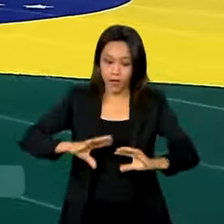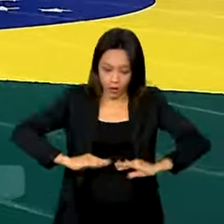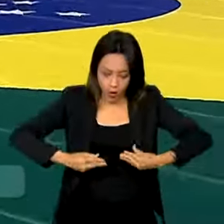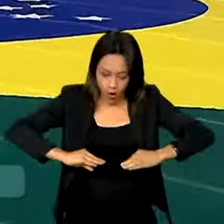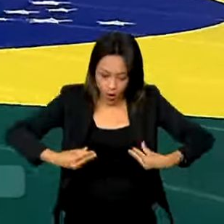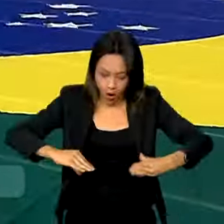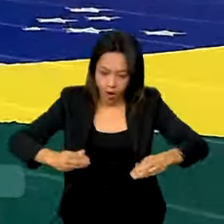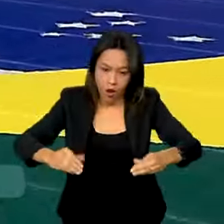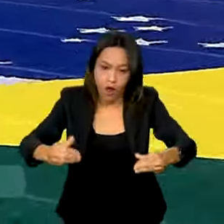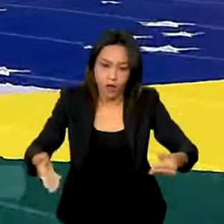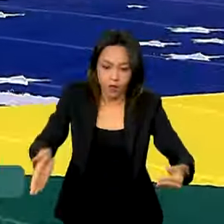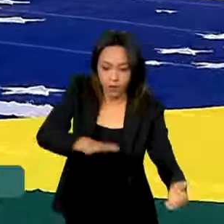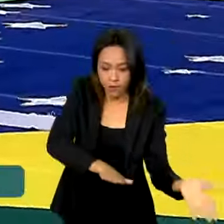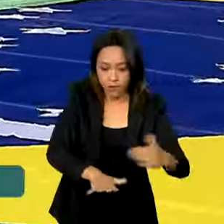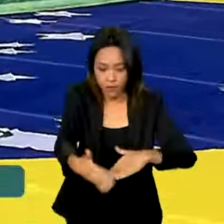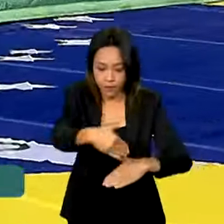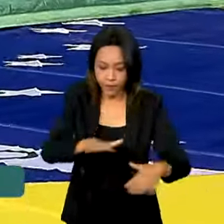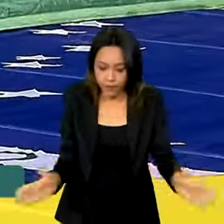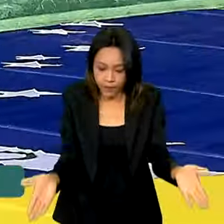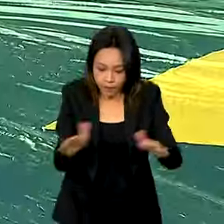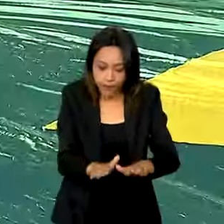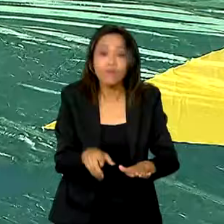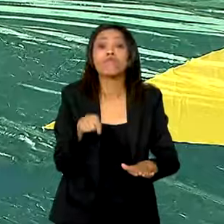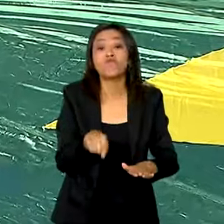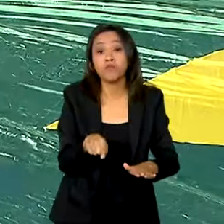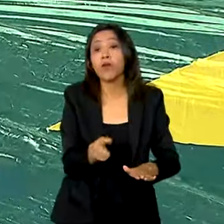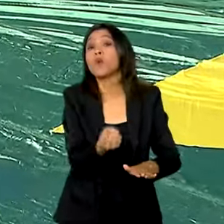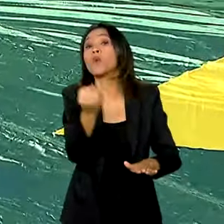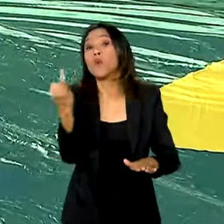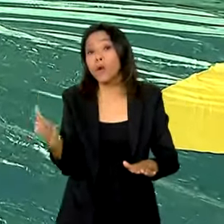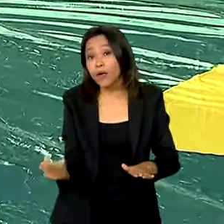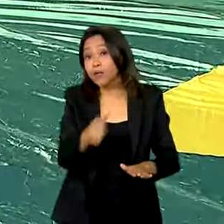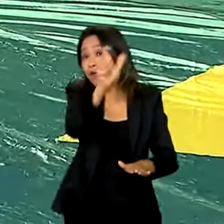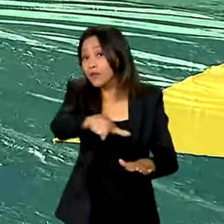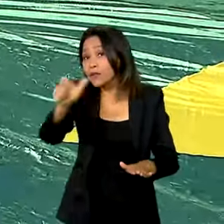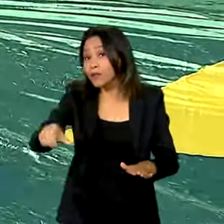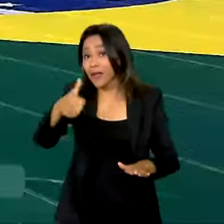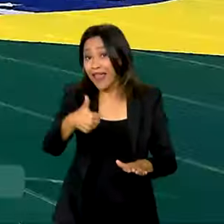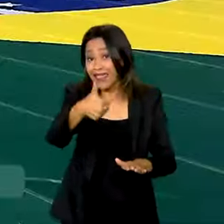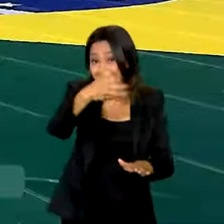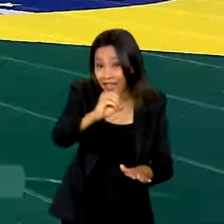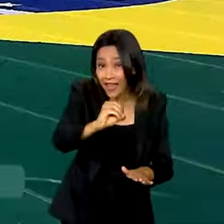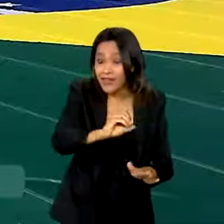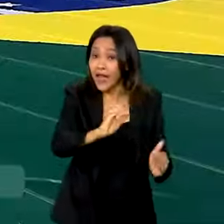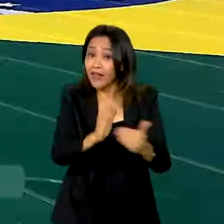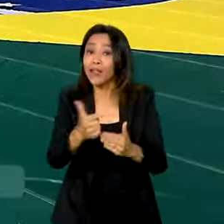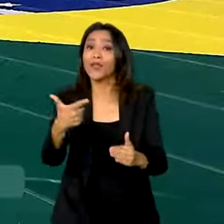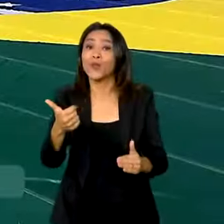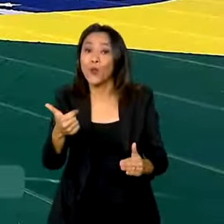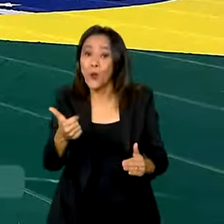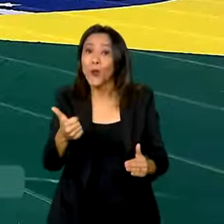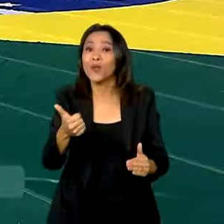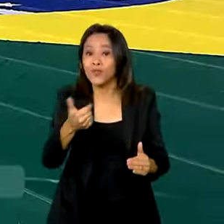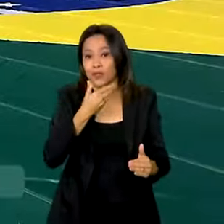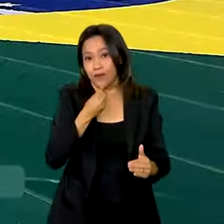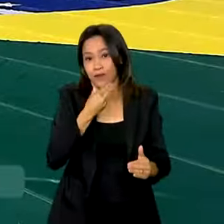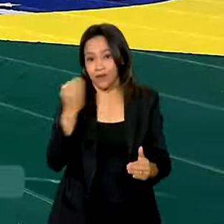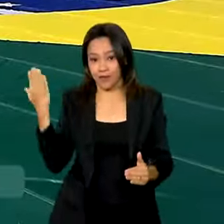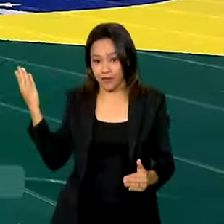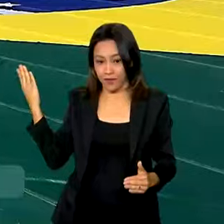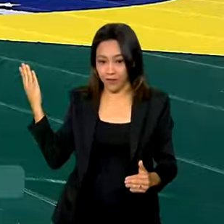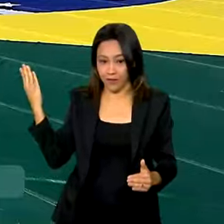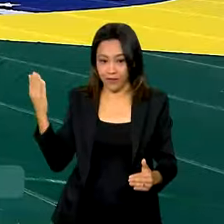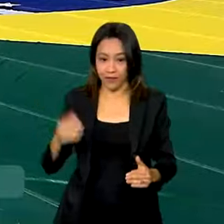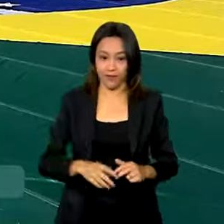e dobrado. Só para essa tarefa, é escalado um time de 10 a 12 bombeiros. Também é direito.